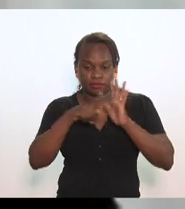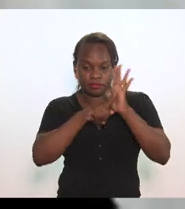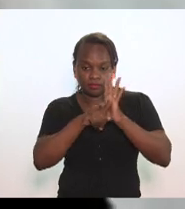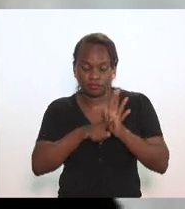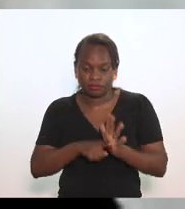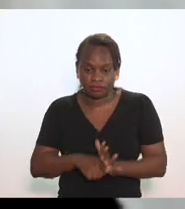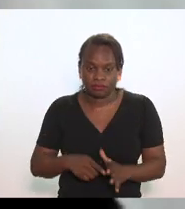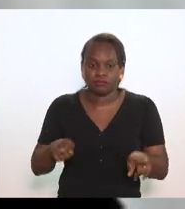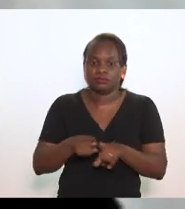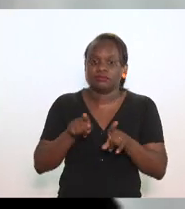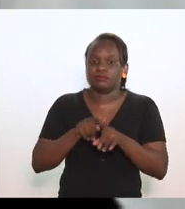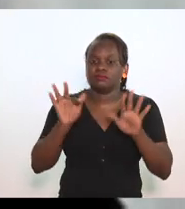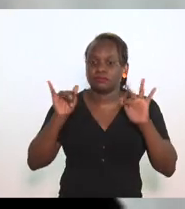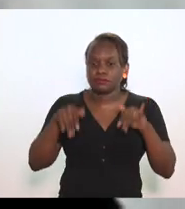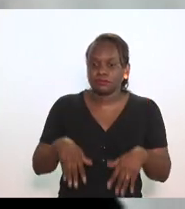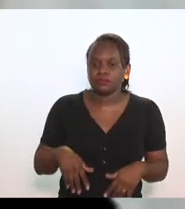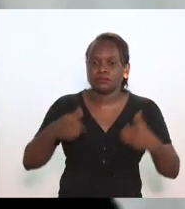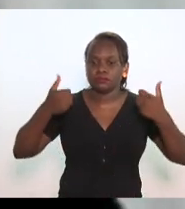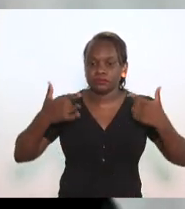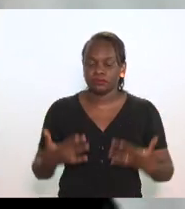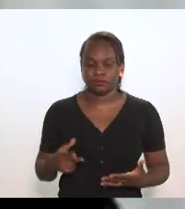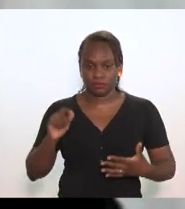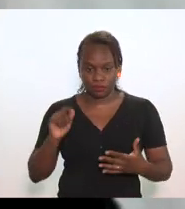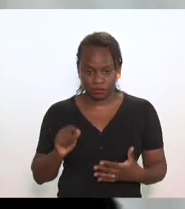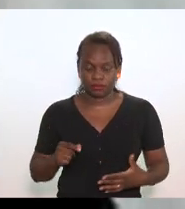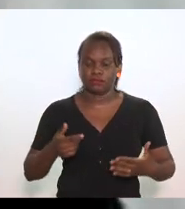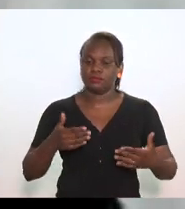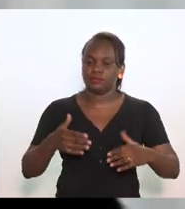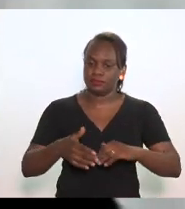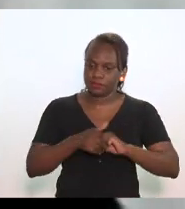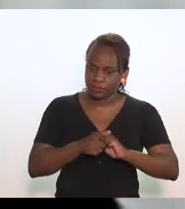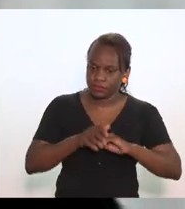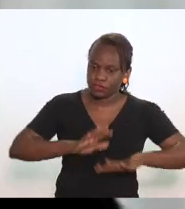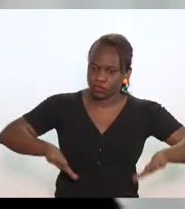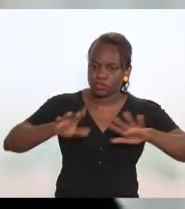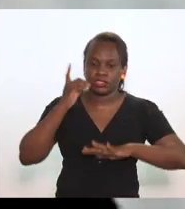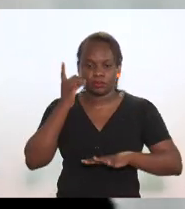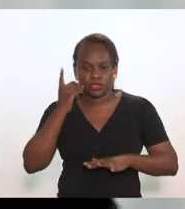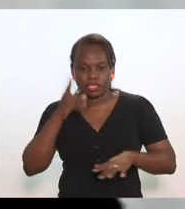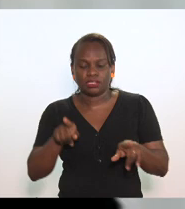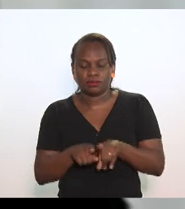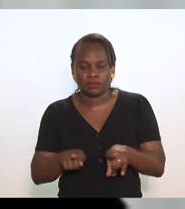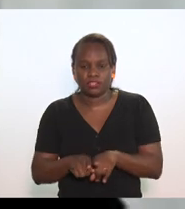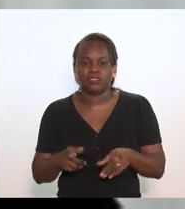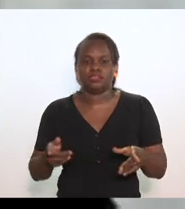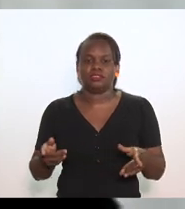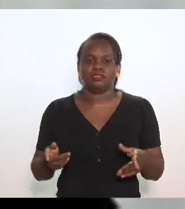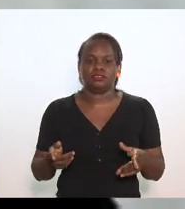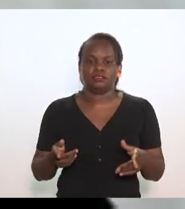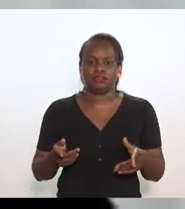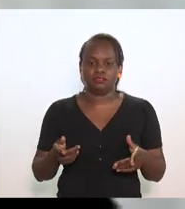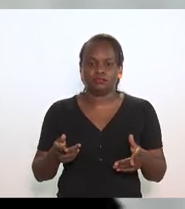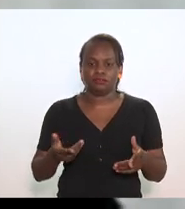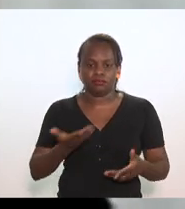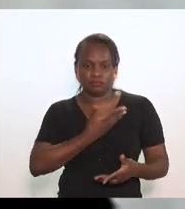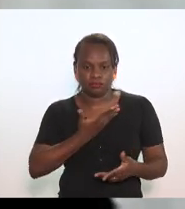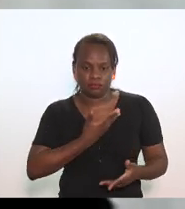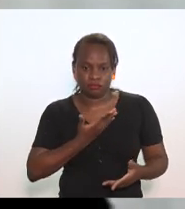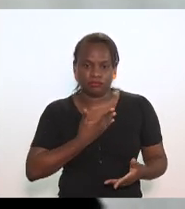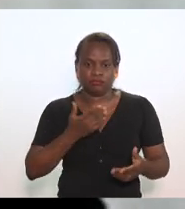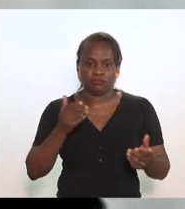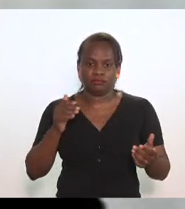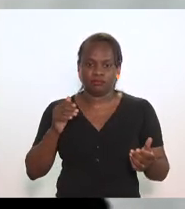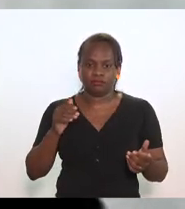e para finalizar cumprimentando também todos os deputados e todos companheiros de